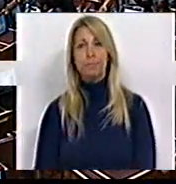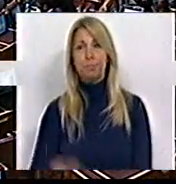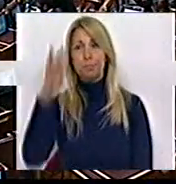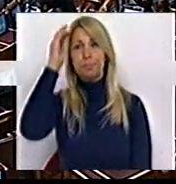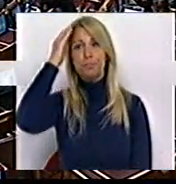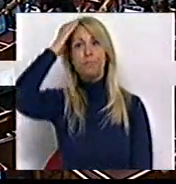Obrigado. Obrigado.